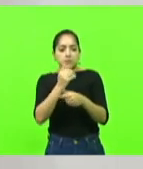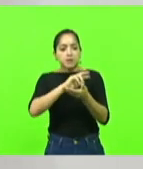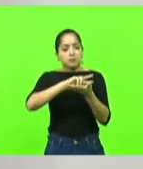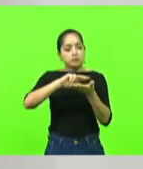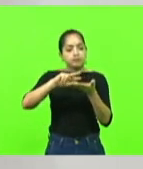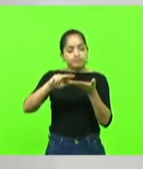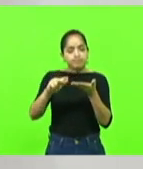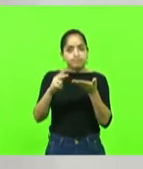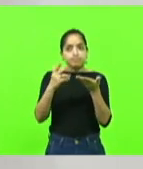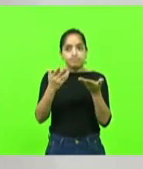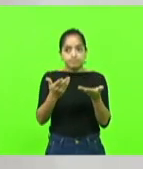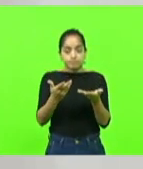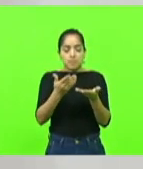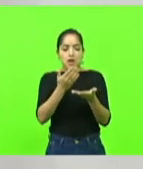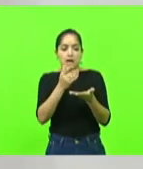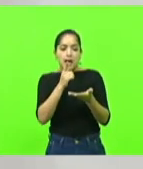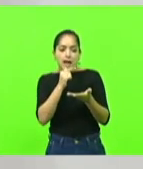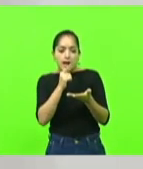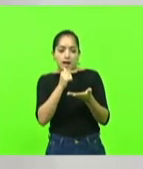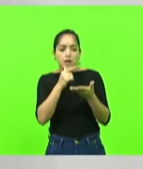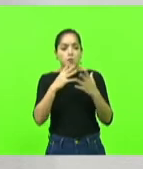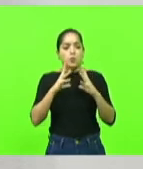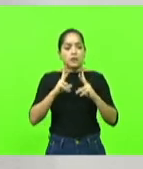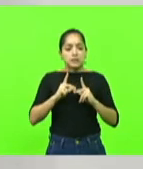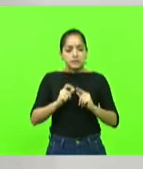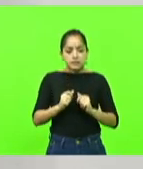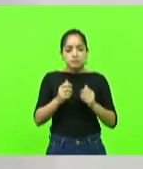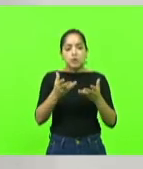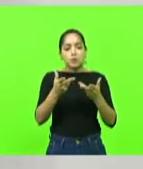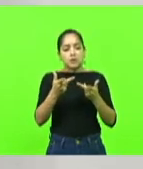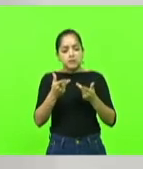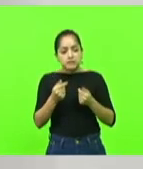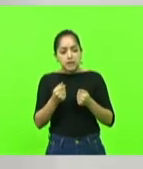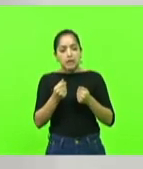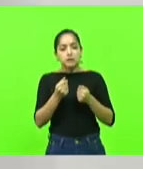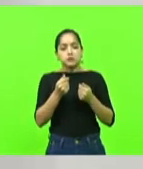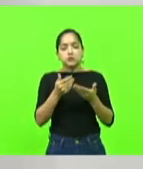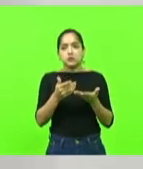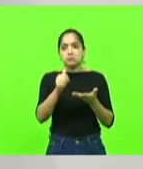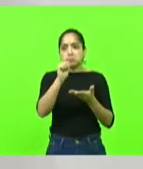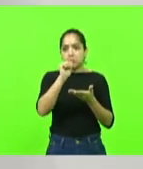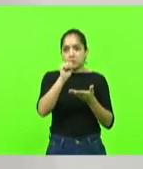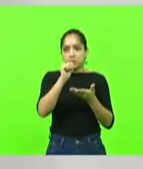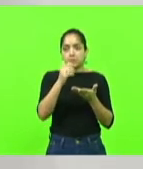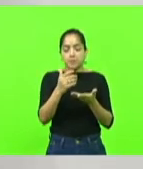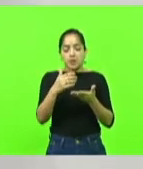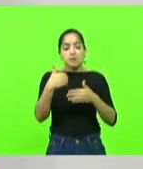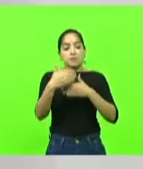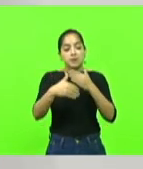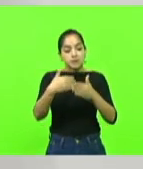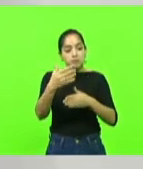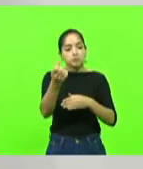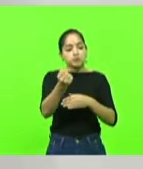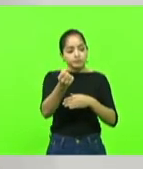para ele ter água potável, água de qualidade para que ela possa beber, para depois tirar o seu leite e dali tirar o seu sustento.